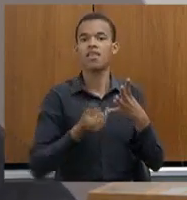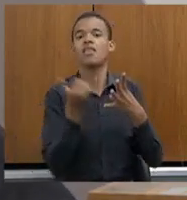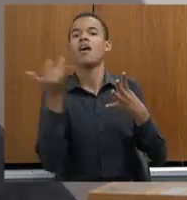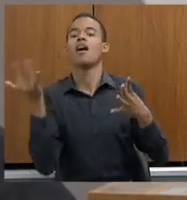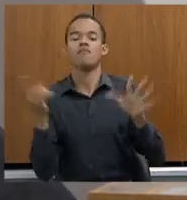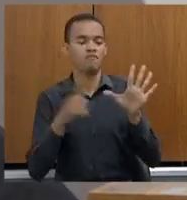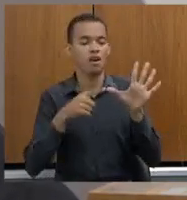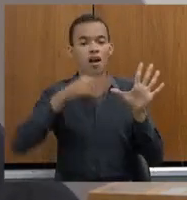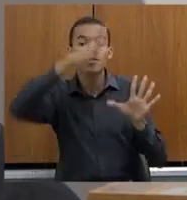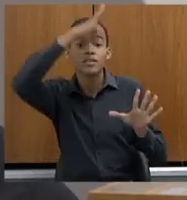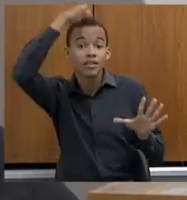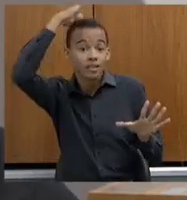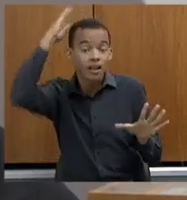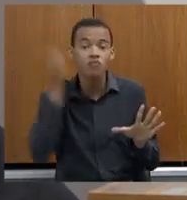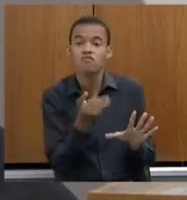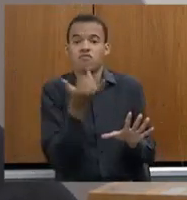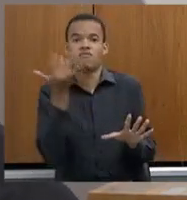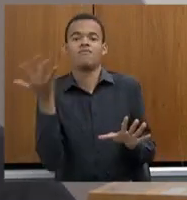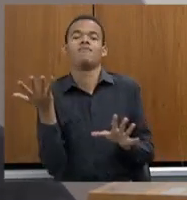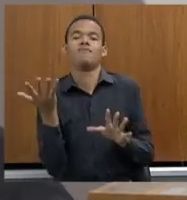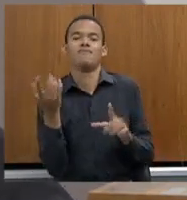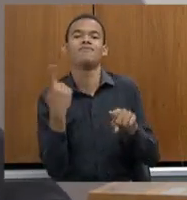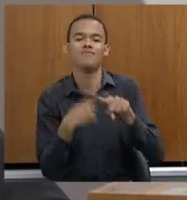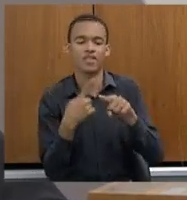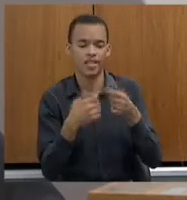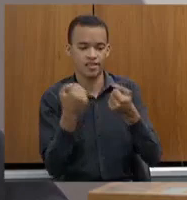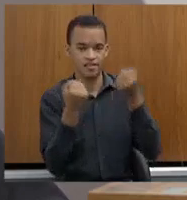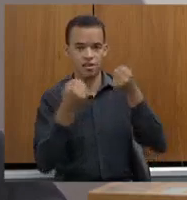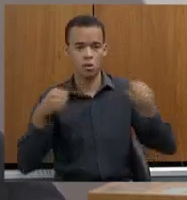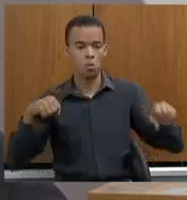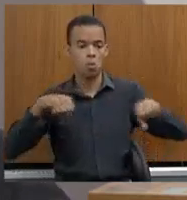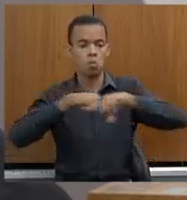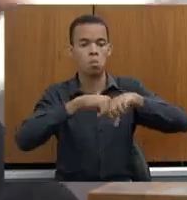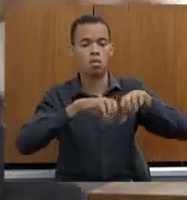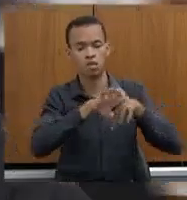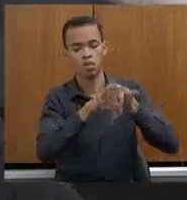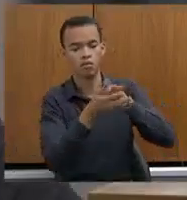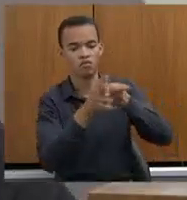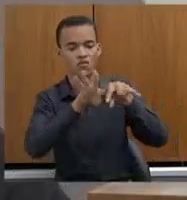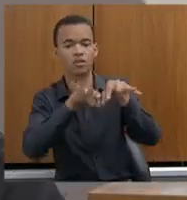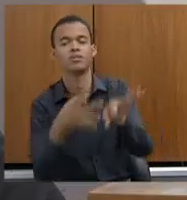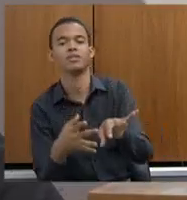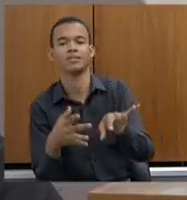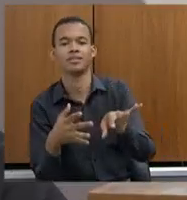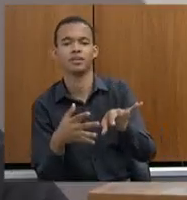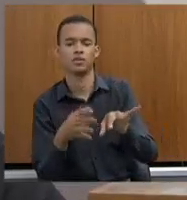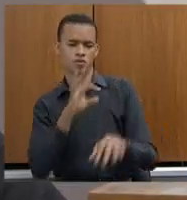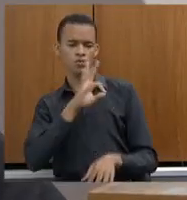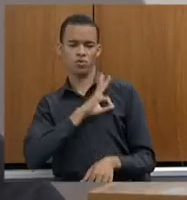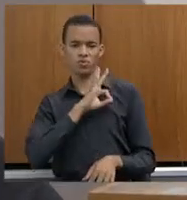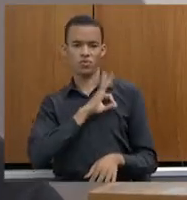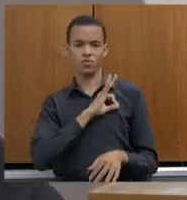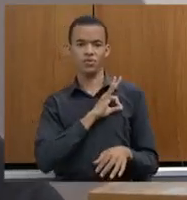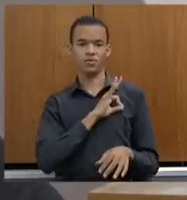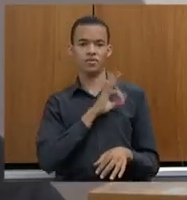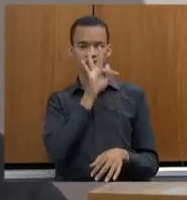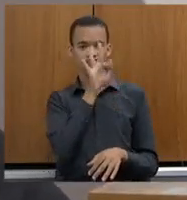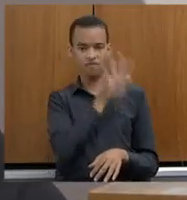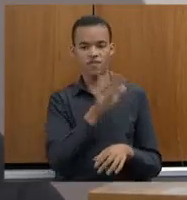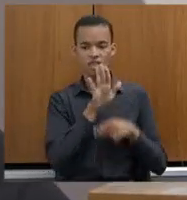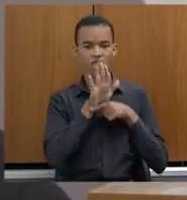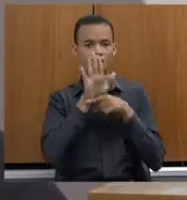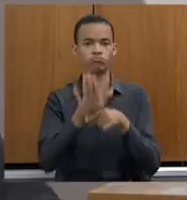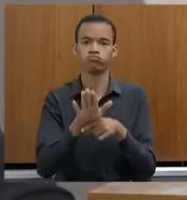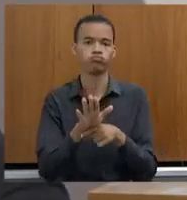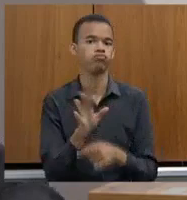helicóptero para desencarcerar 16 pessoas. A Polícia Federal não desencarcera ninguém, não, gente. É